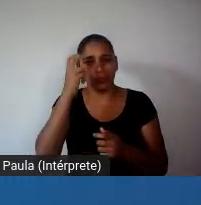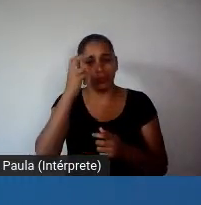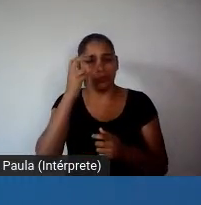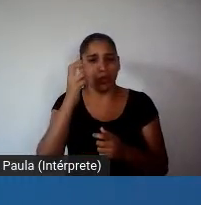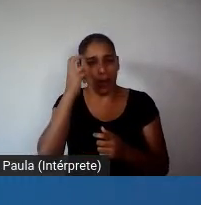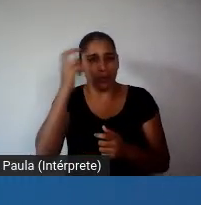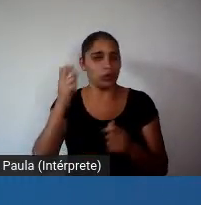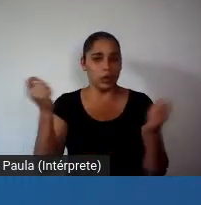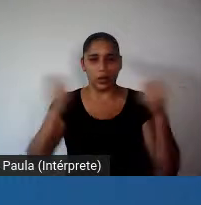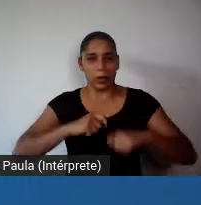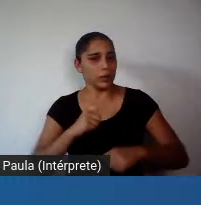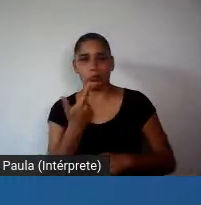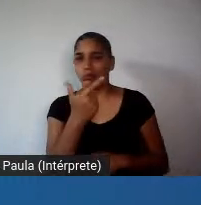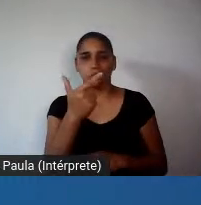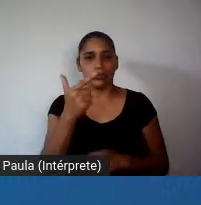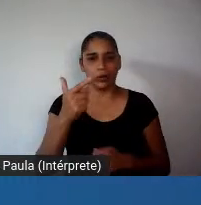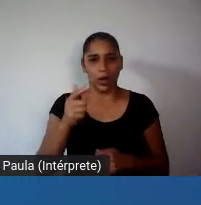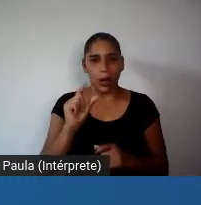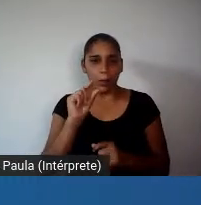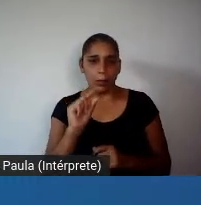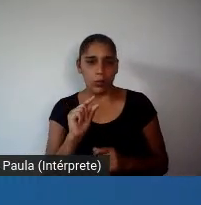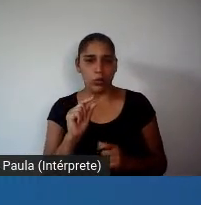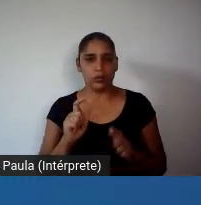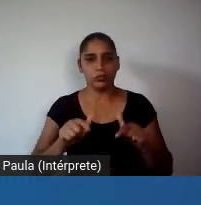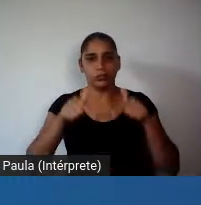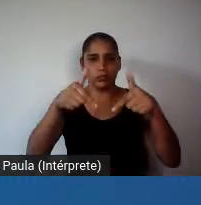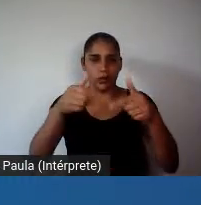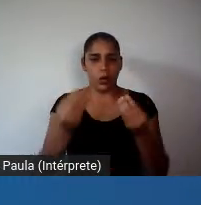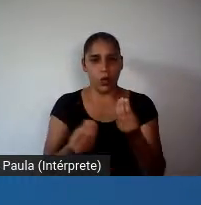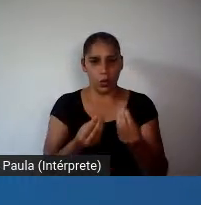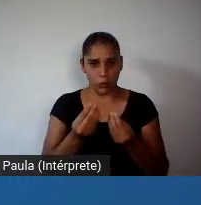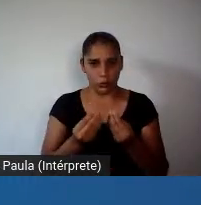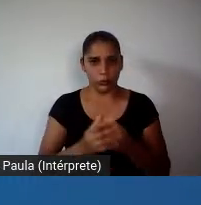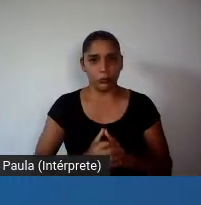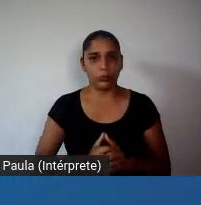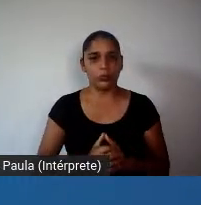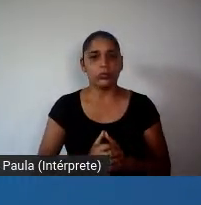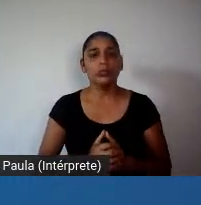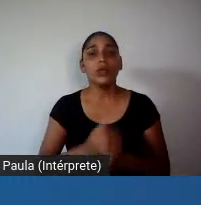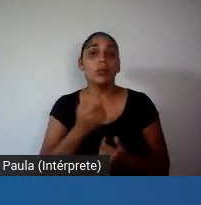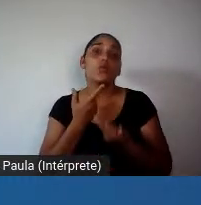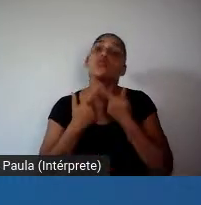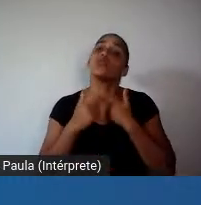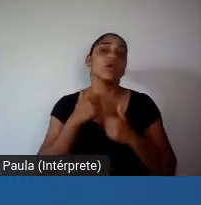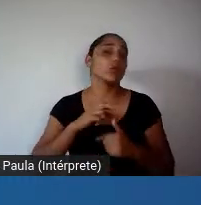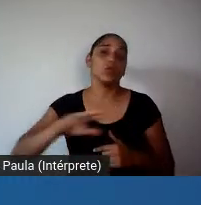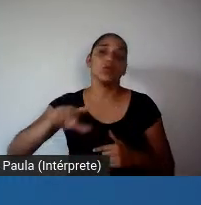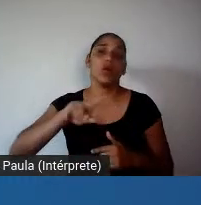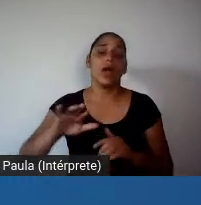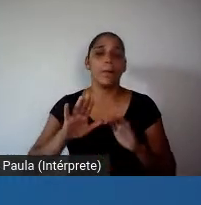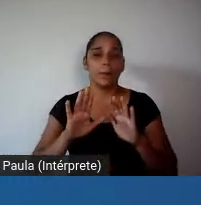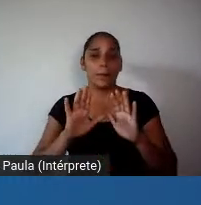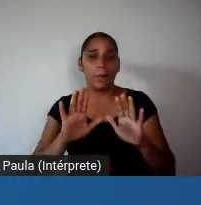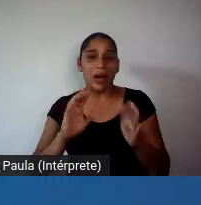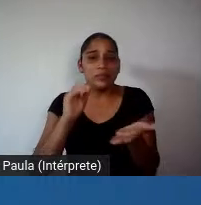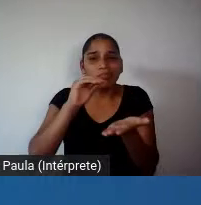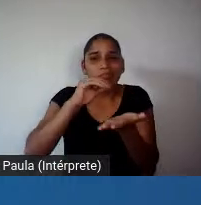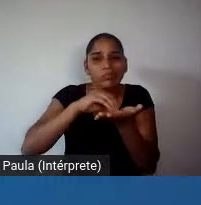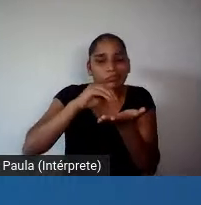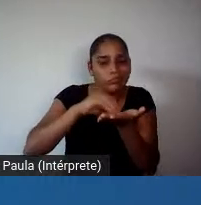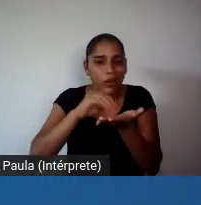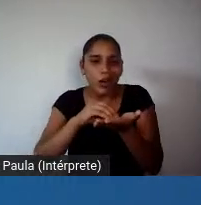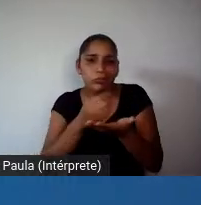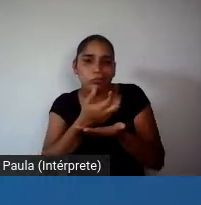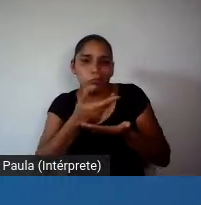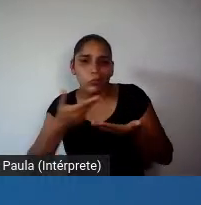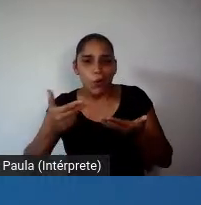capacidade, né, de atuarem, né, não por desejo deles, né, mas por, por falta de elementos, falta de